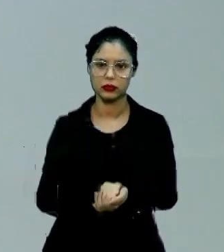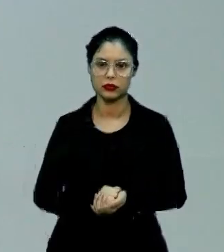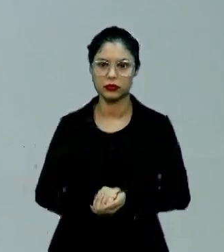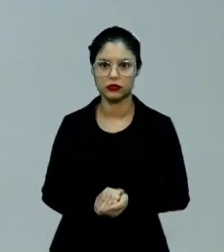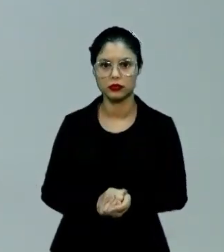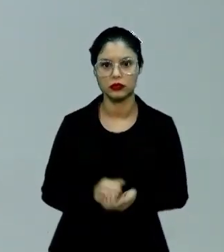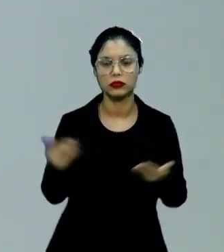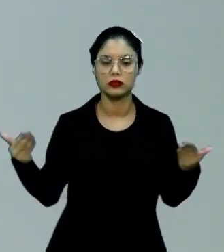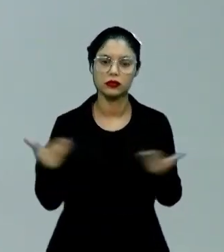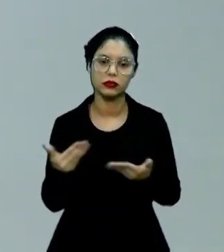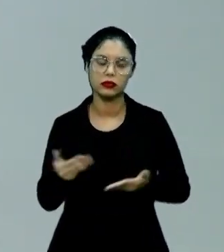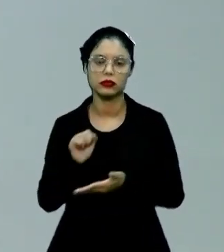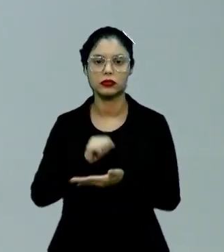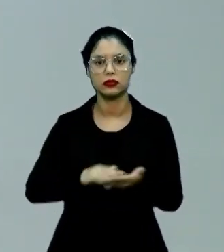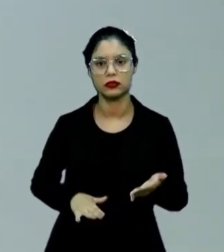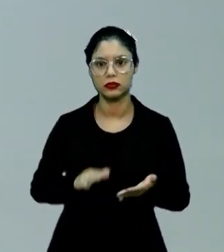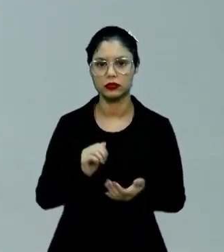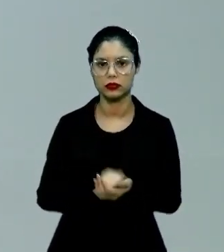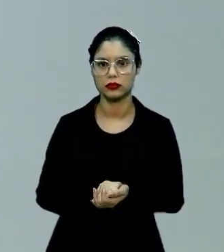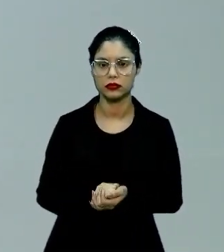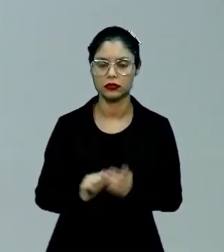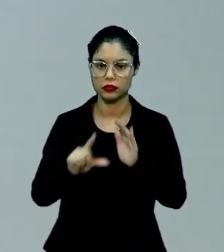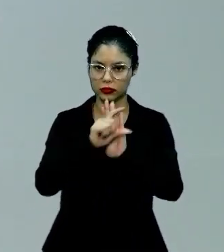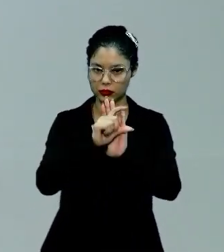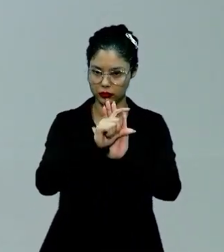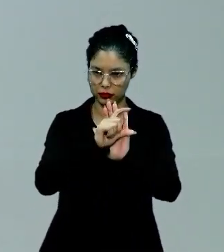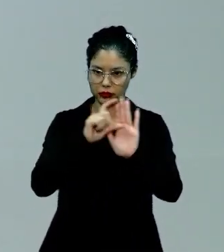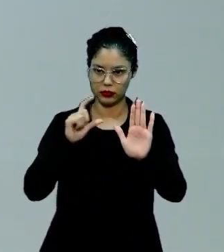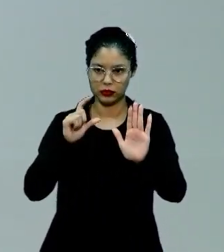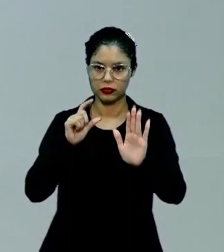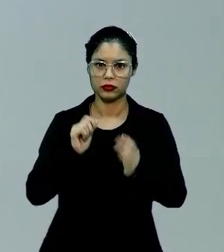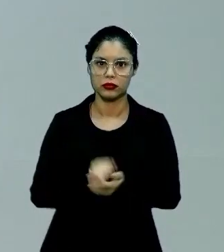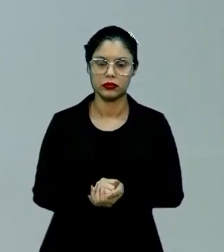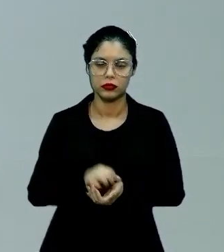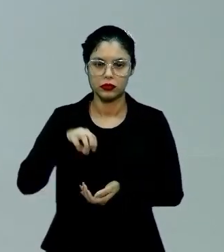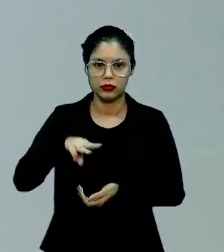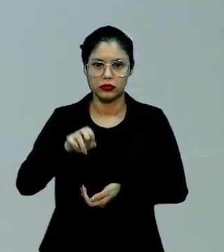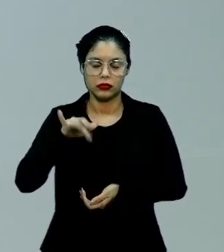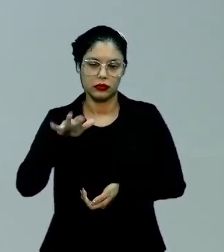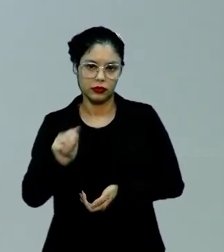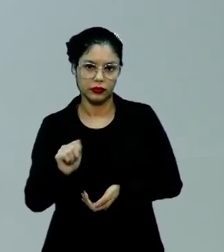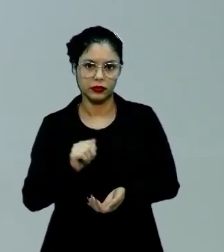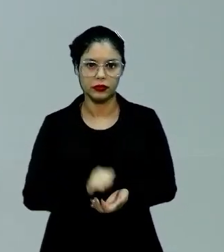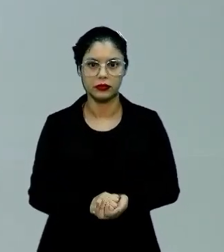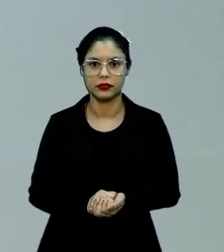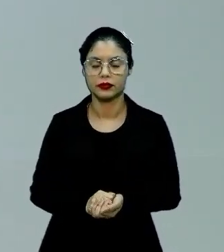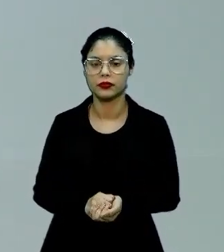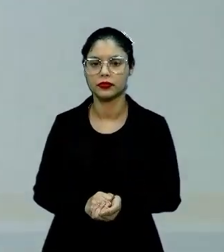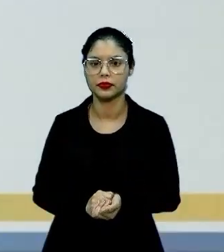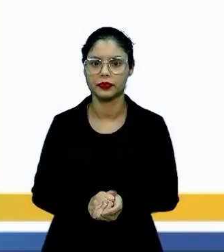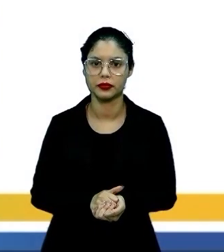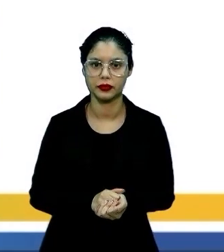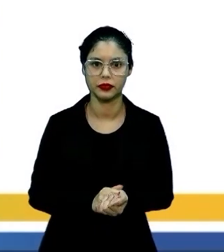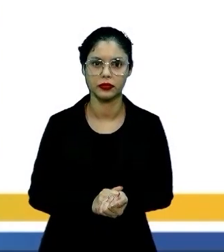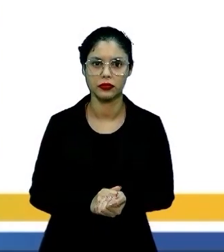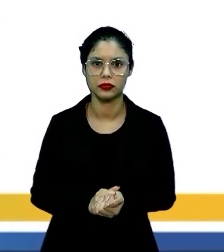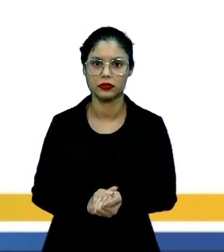nosso exercitando de hoje, pessoal, é um trecho de Memórias Póstumas de Brazcuras. Vamos lá à leitura.